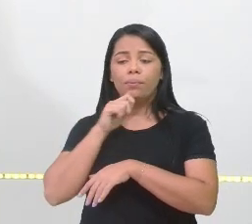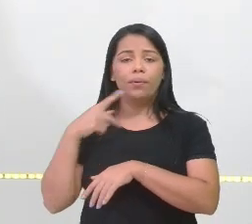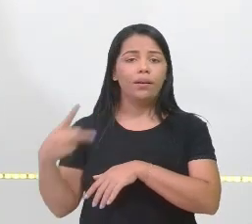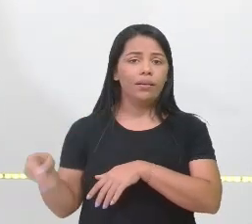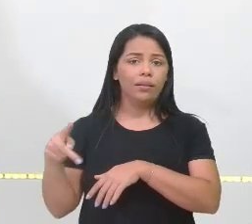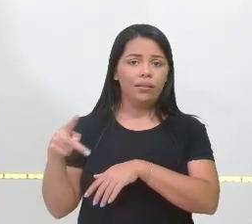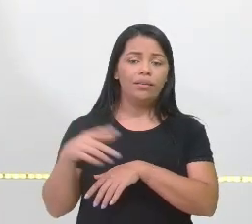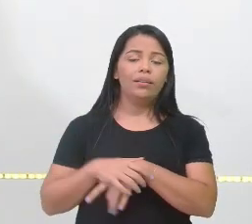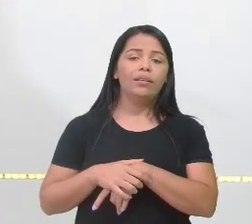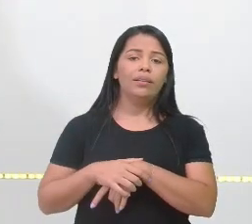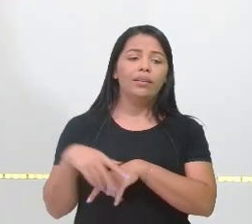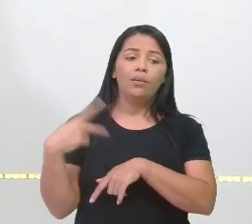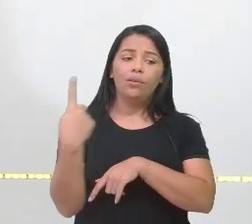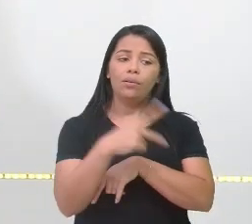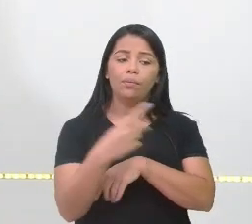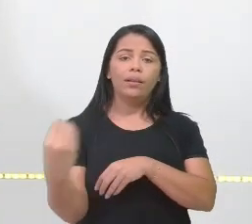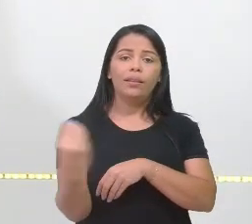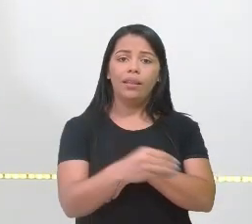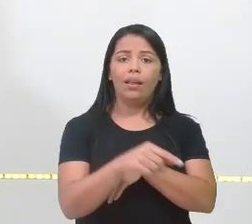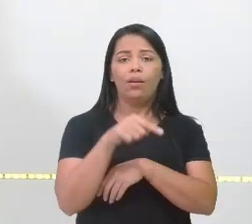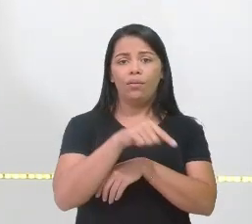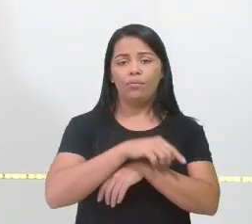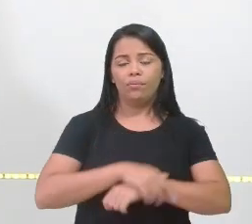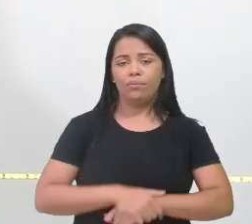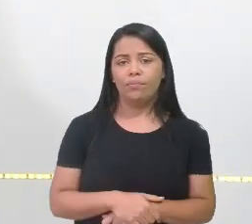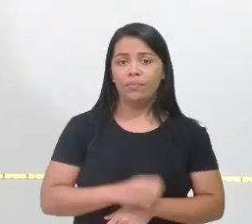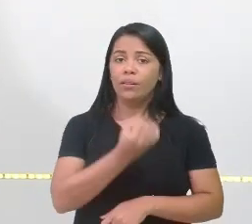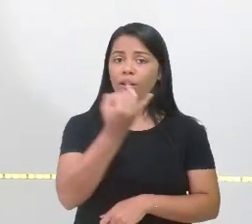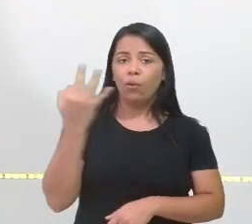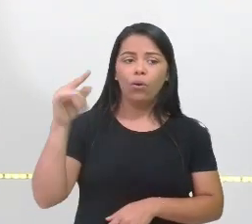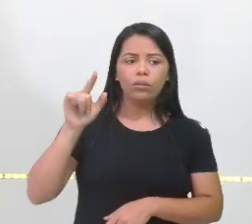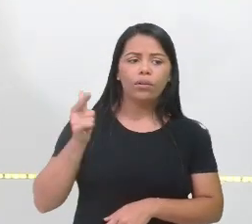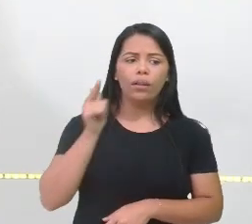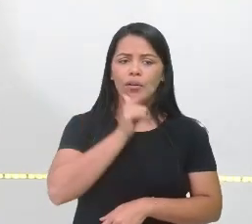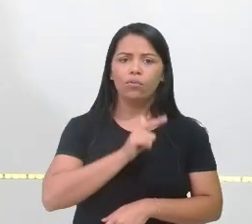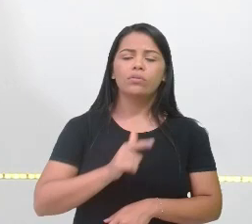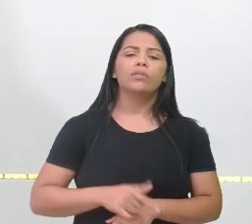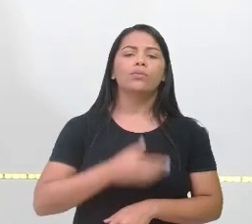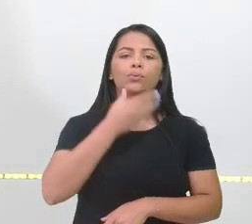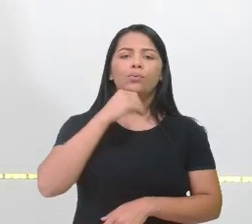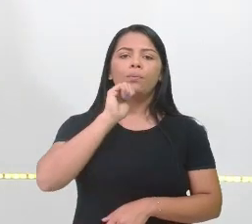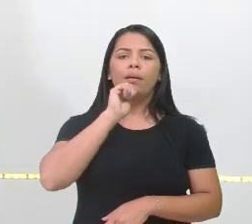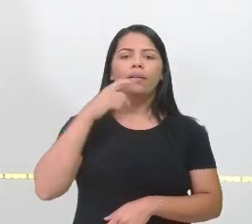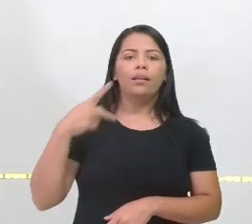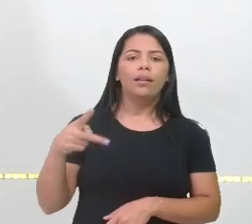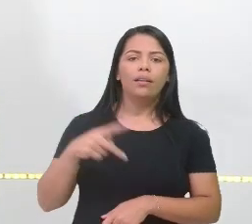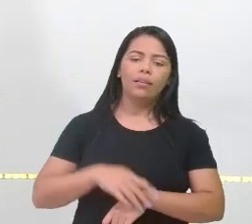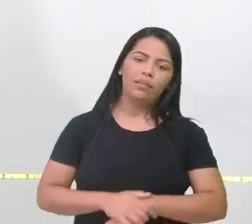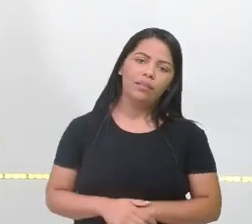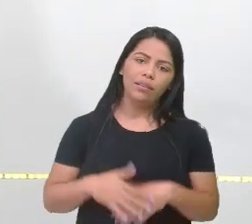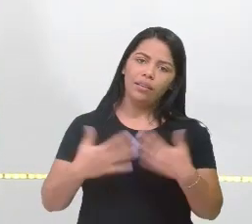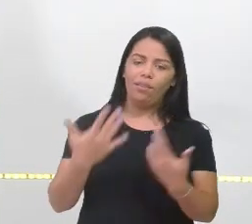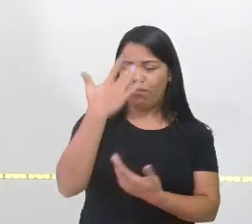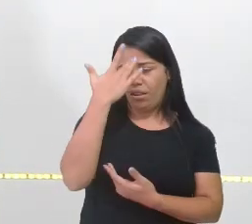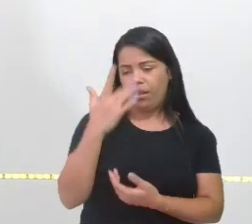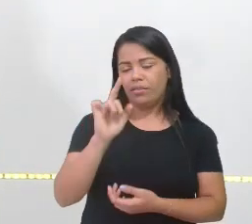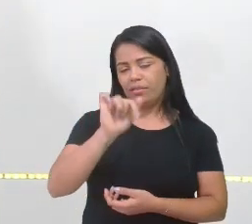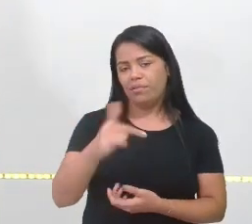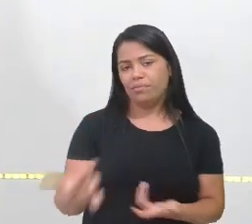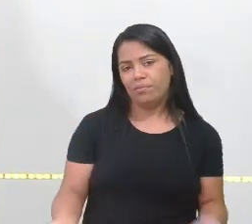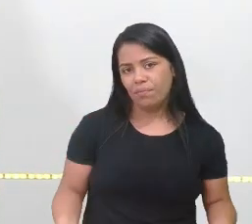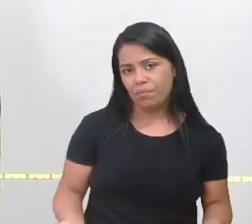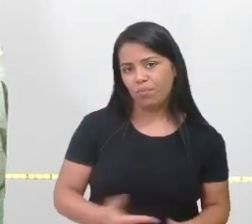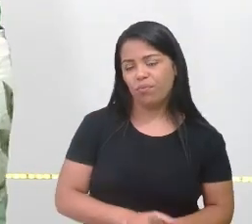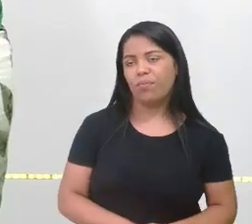dela deu a ela? E aí? Quanto ela ganhou do seu pai? Ficou fácil. Vocês